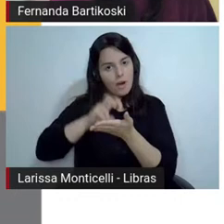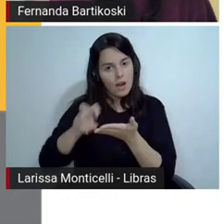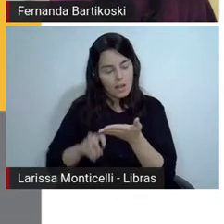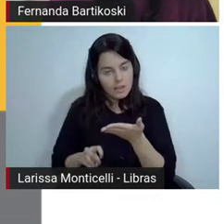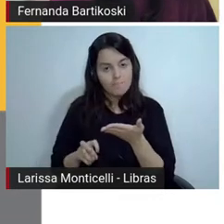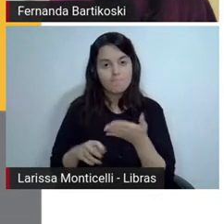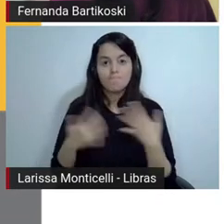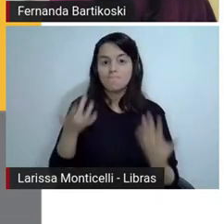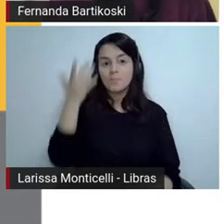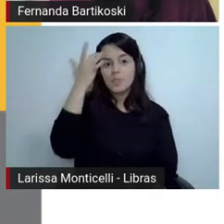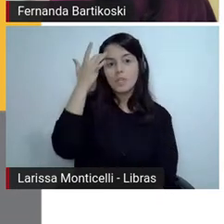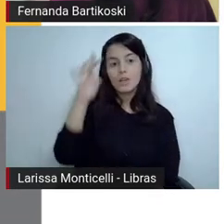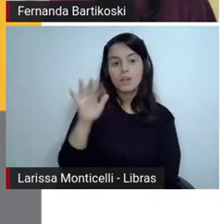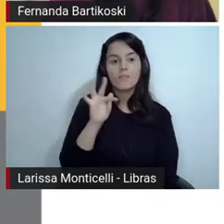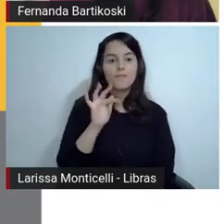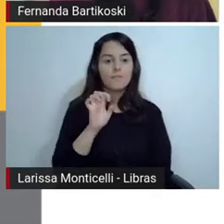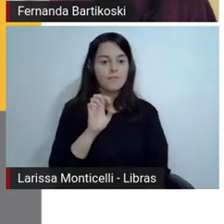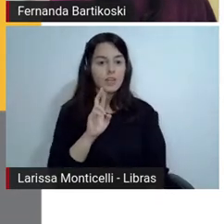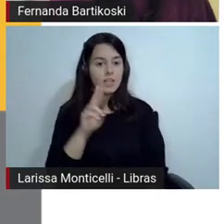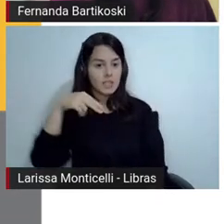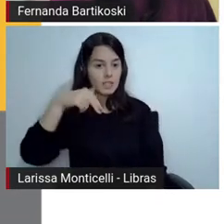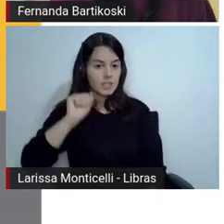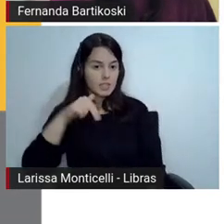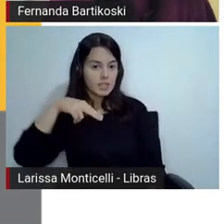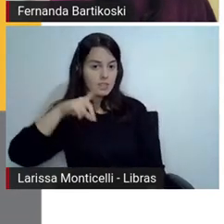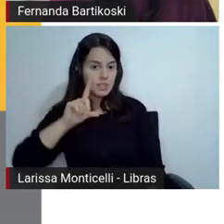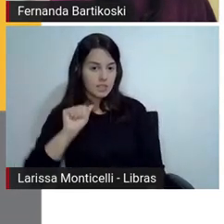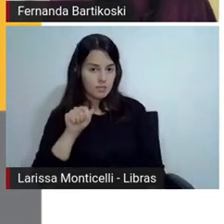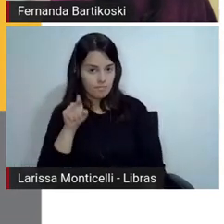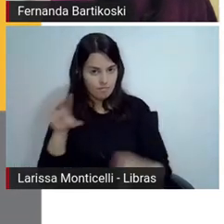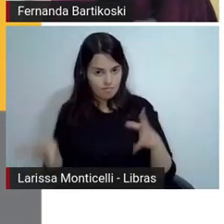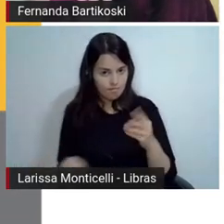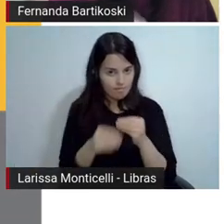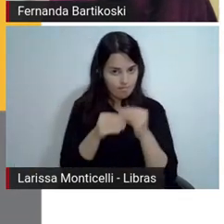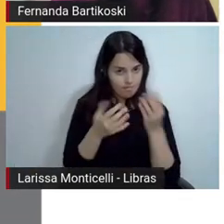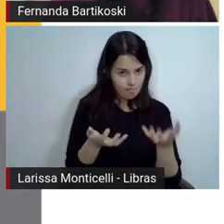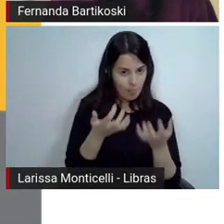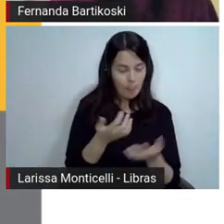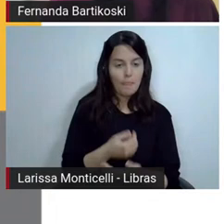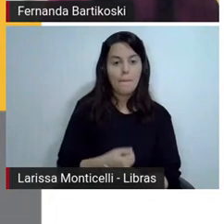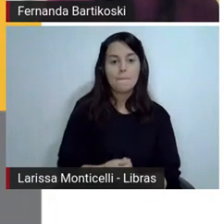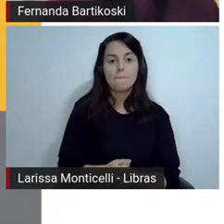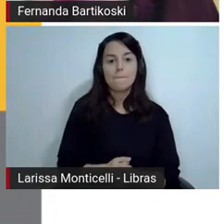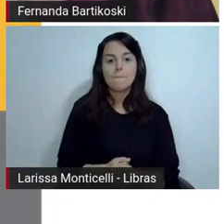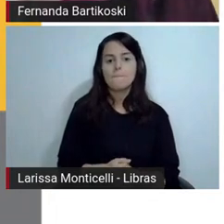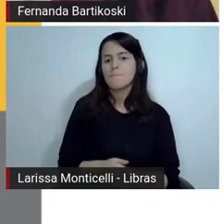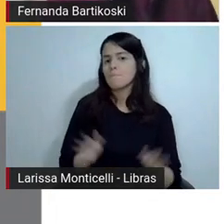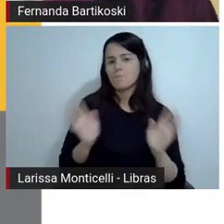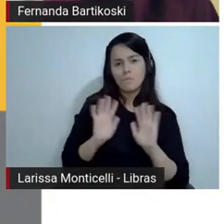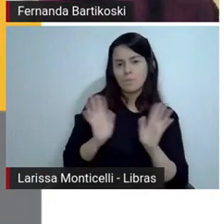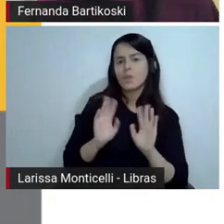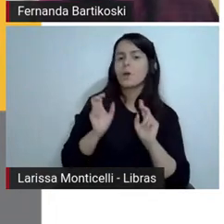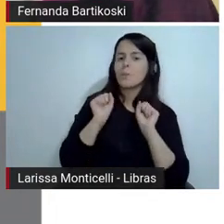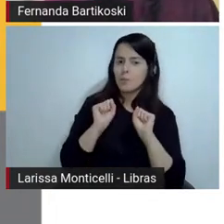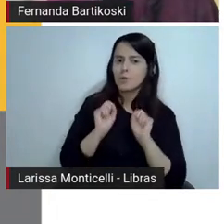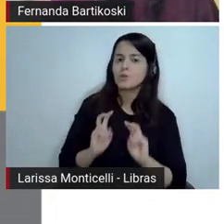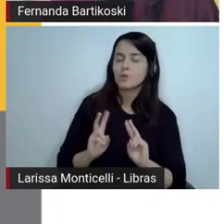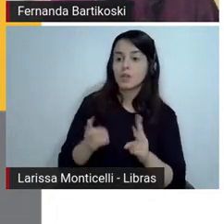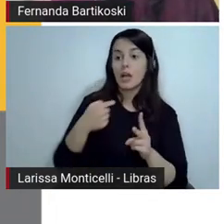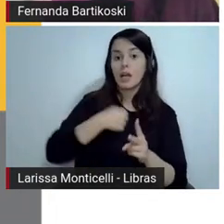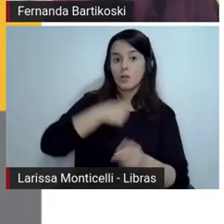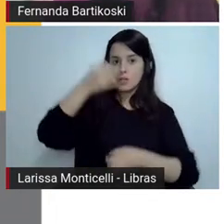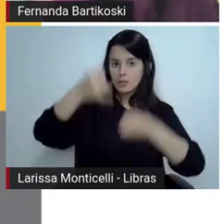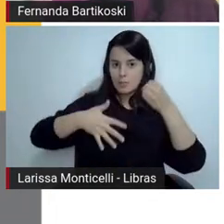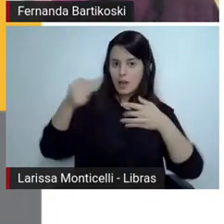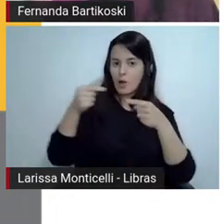Não sei, Fernanda tu abriu o microfone e quer acrescentar mais alguma coisa? Não, não, Anderson pode continuar eu ia falar nos comentários mas a gente volta a ver